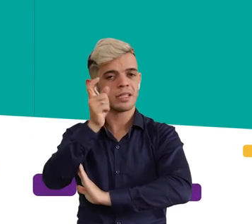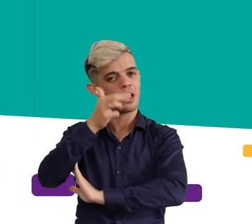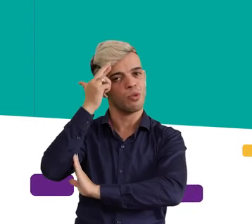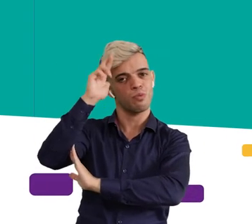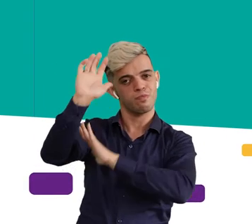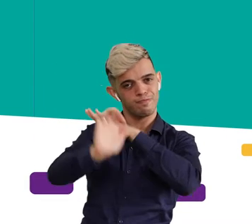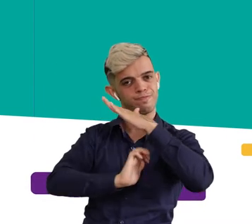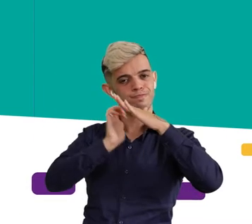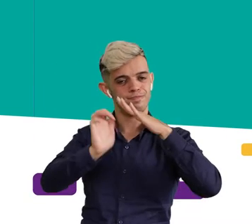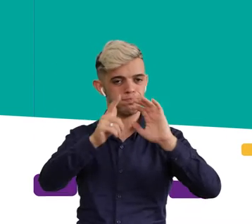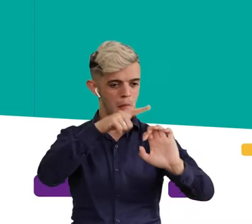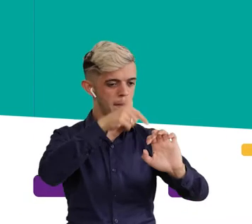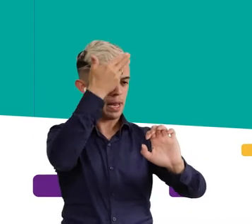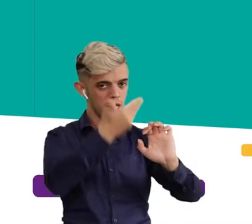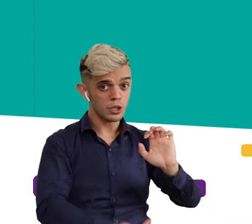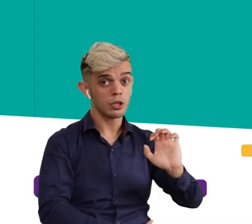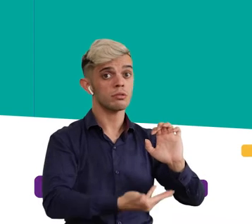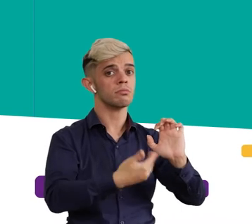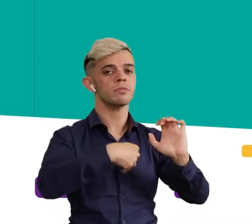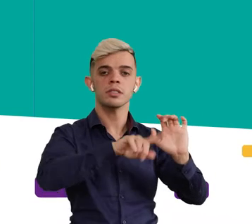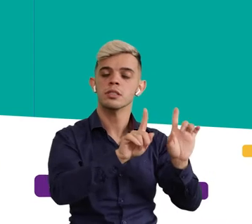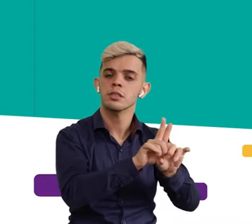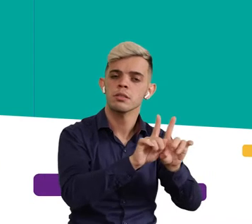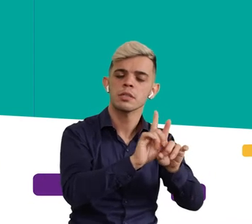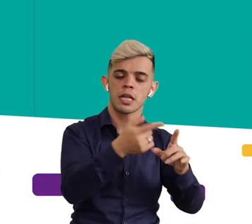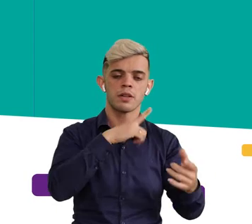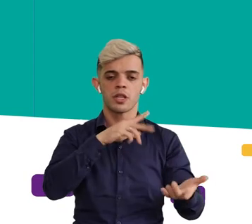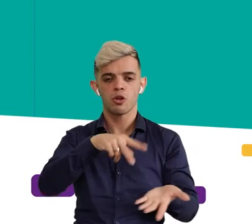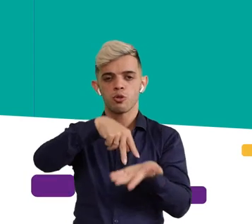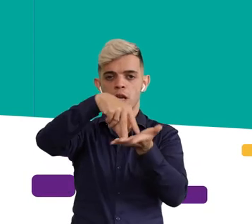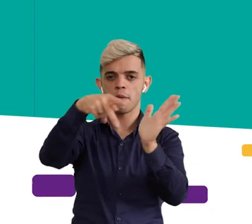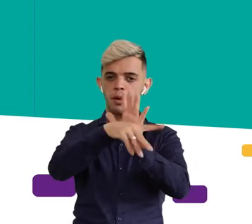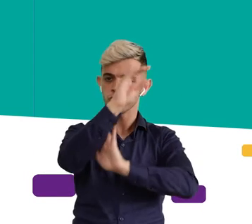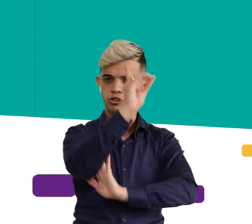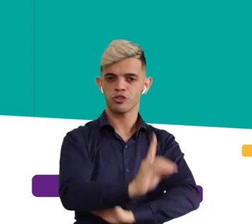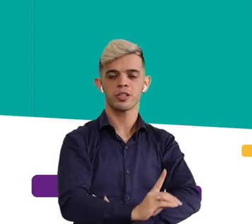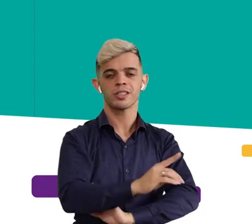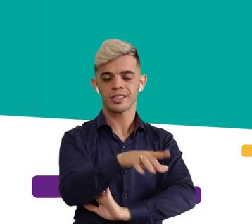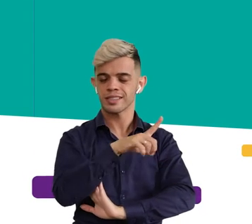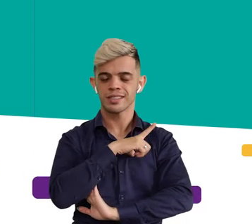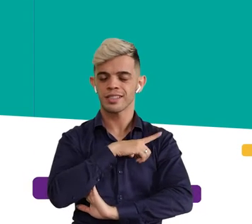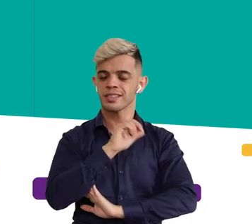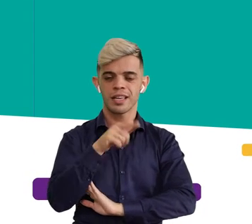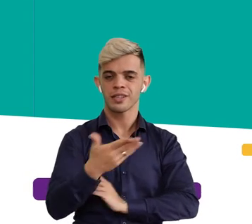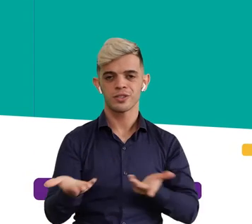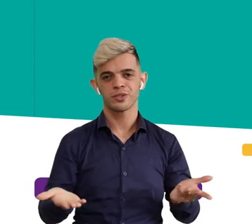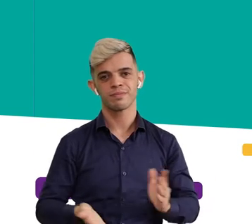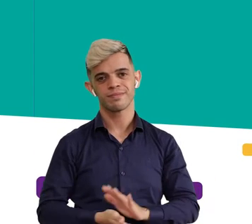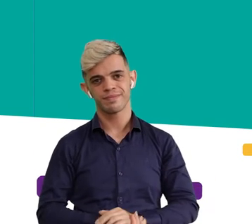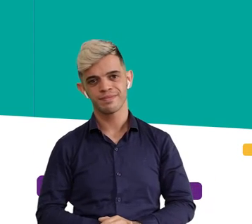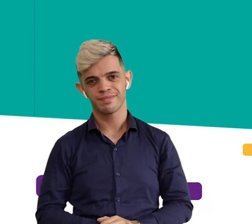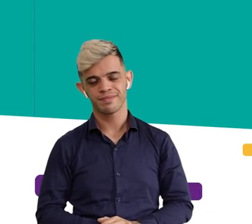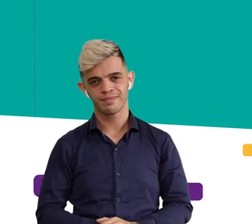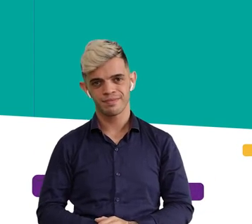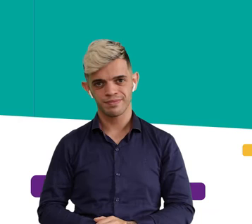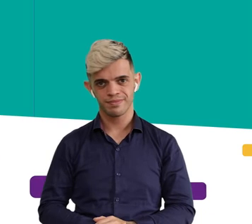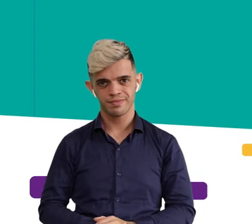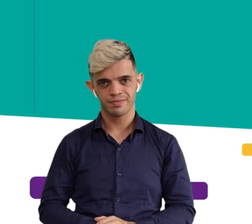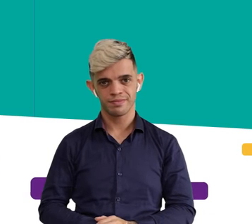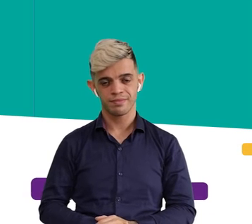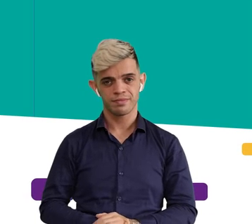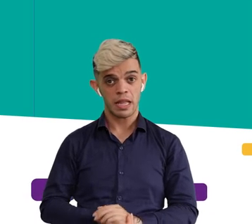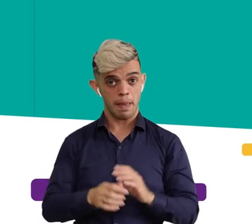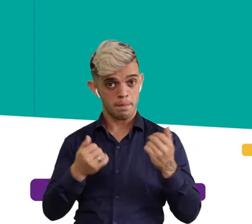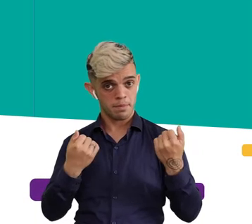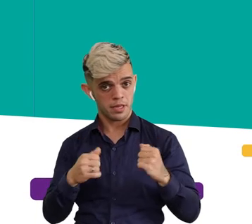incentivo à mulher empreendedora para que ela possa ocupar o lugar que tem direito. E é isso,